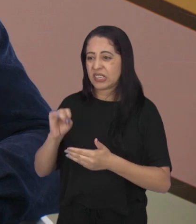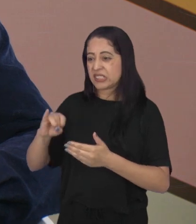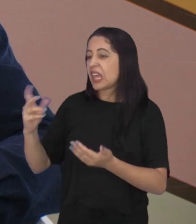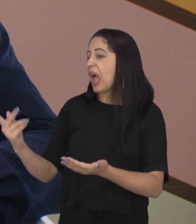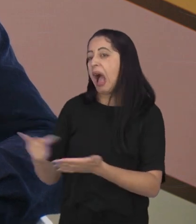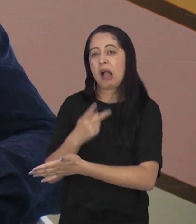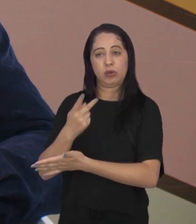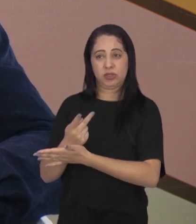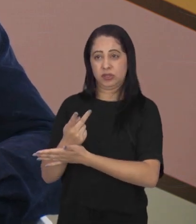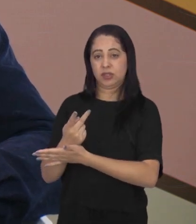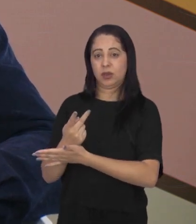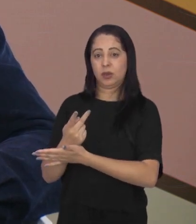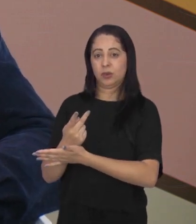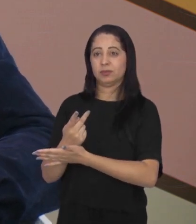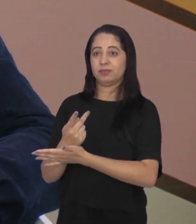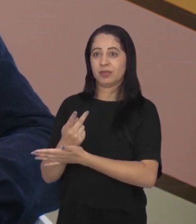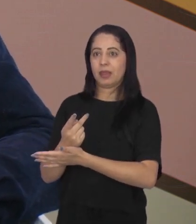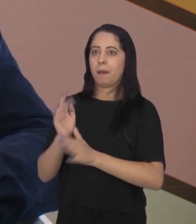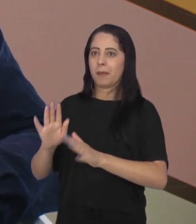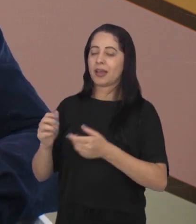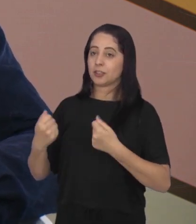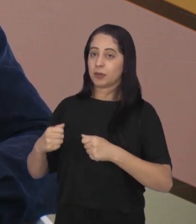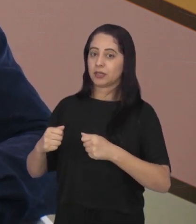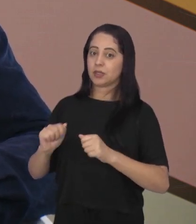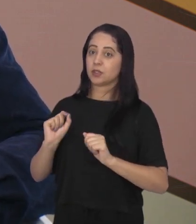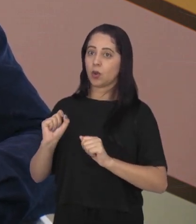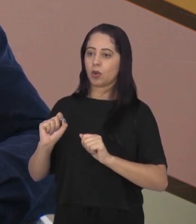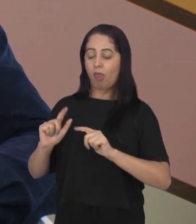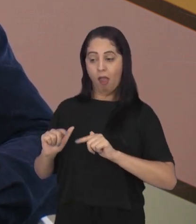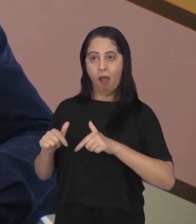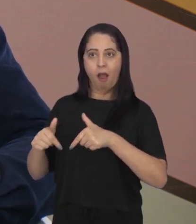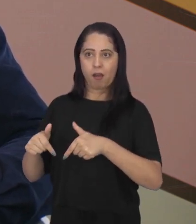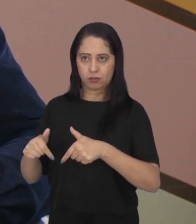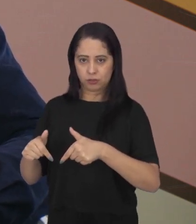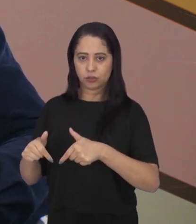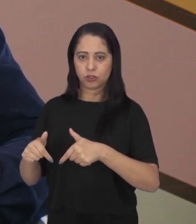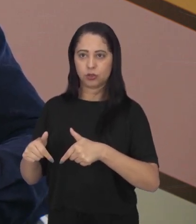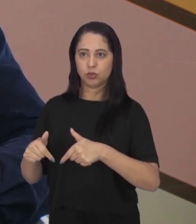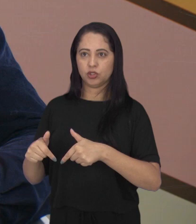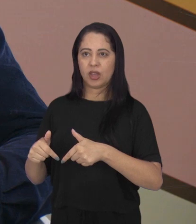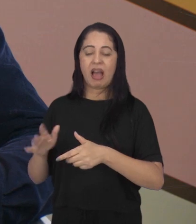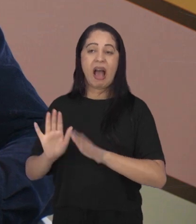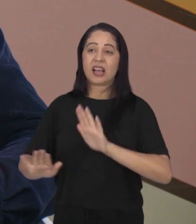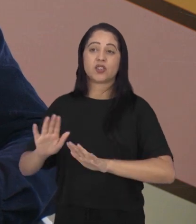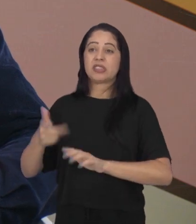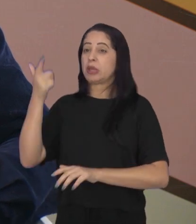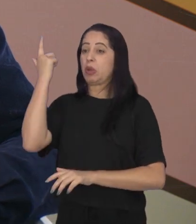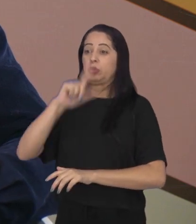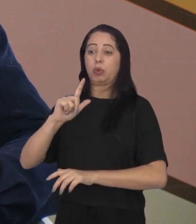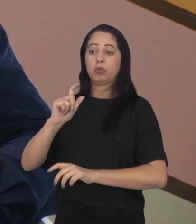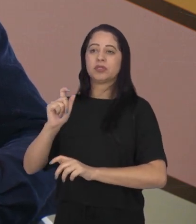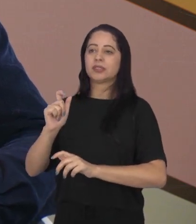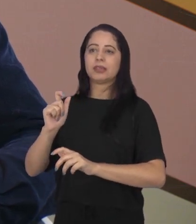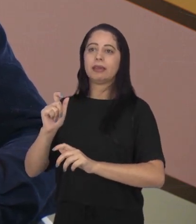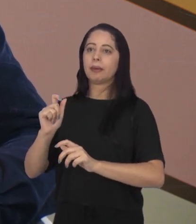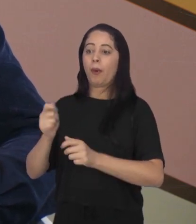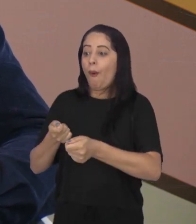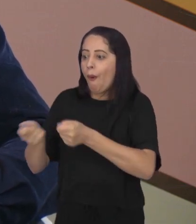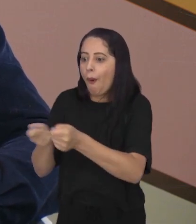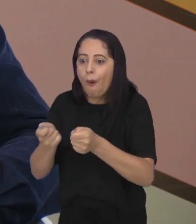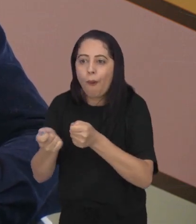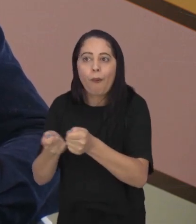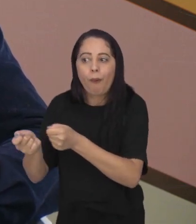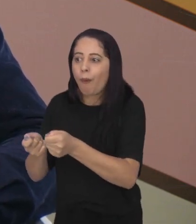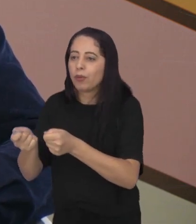com você. Não importa o que você vai fazer do que fizeram com você. Então, muitas vezes, a gente não tem o poder ou o controle de mudar um desfecho